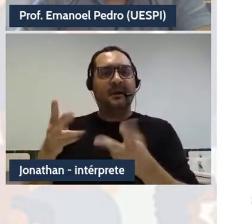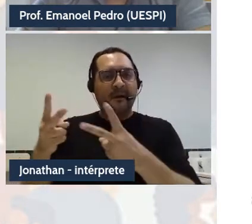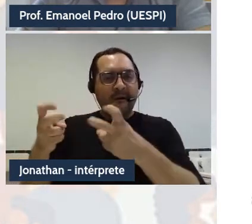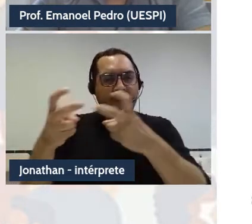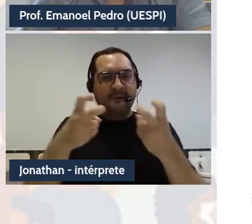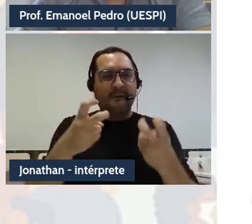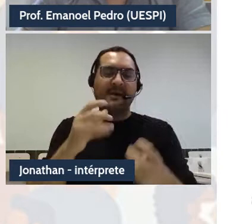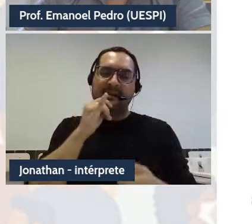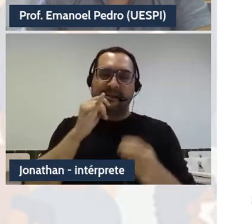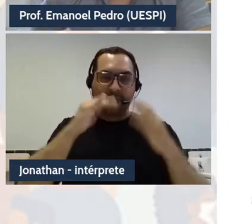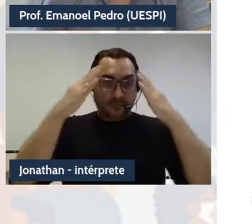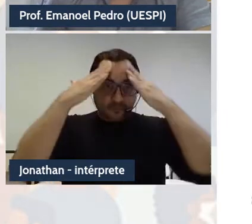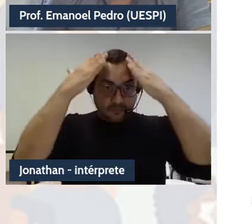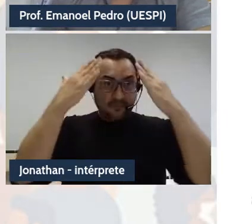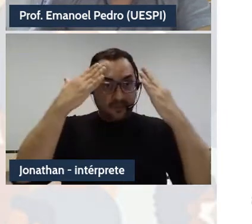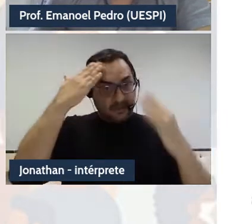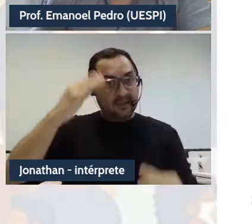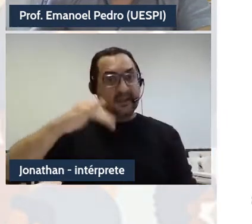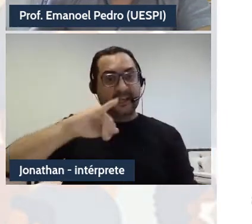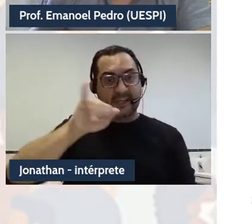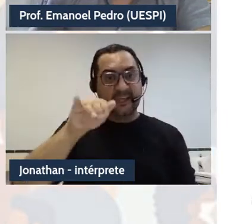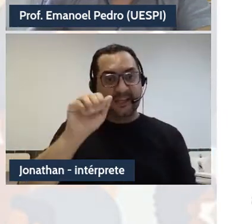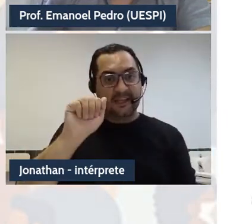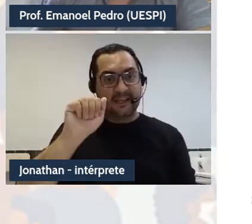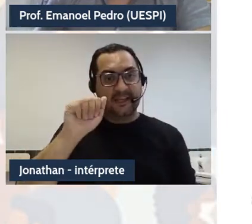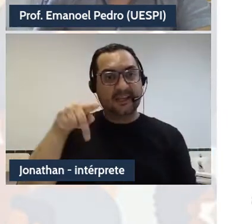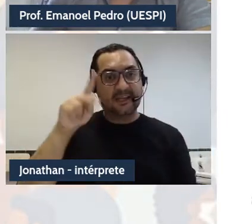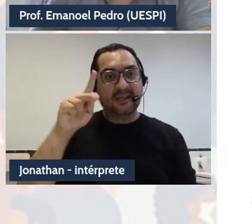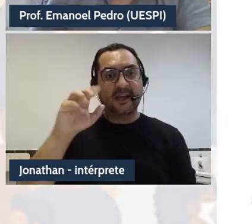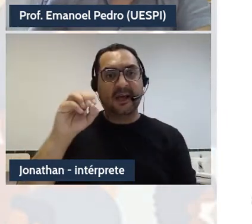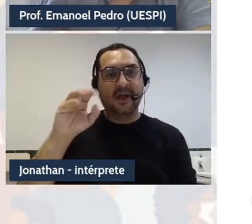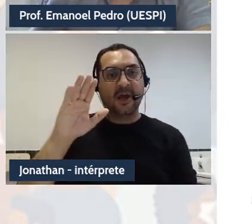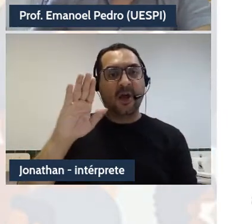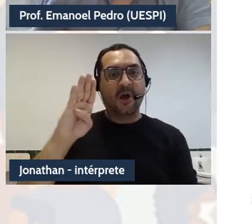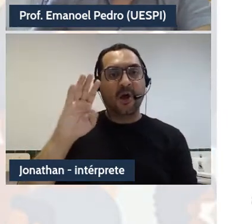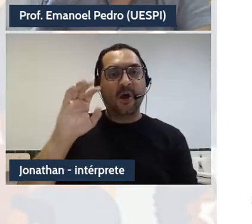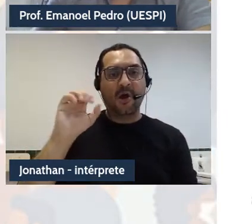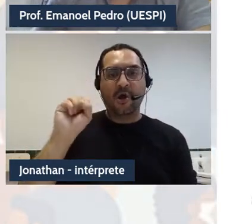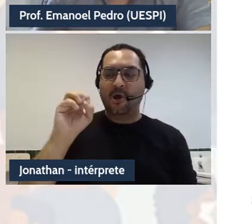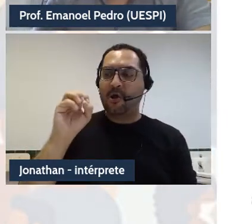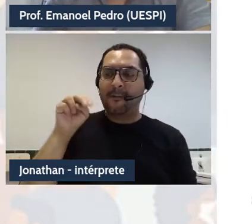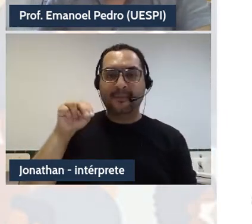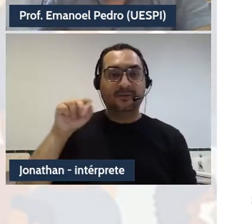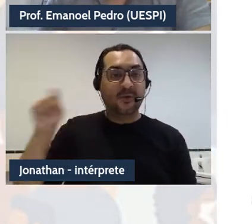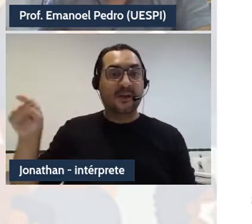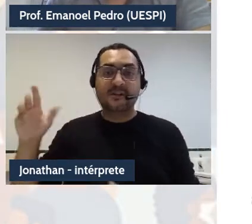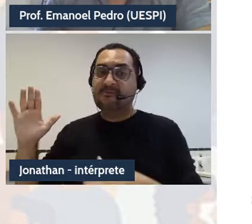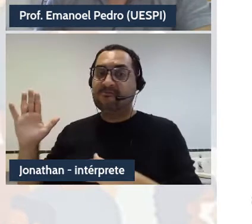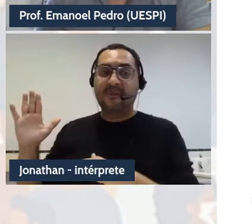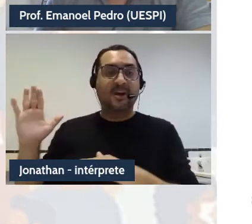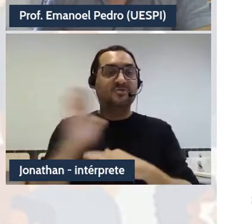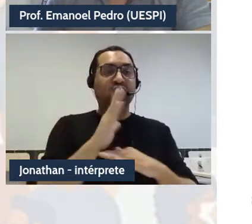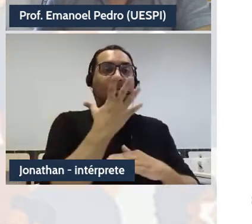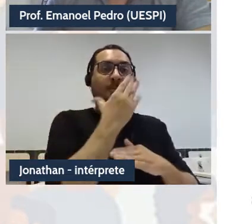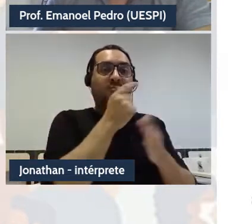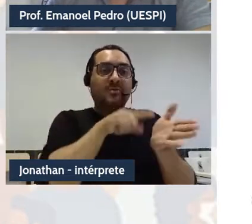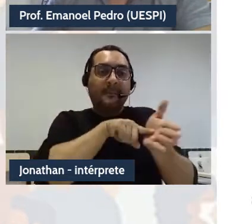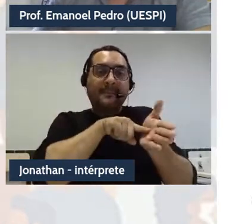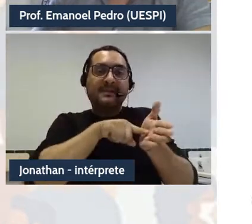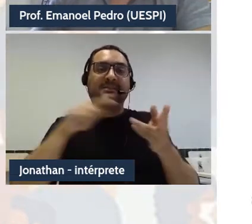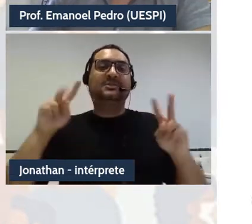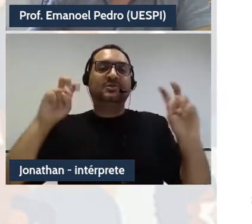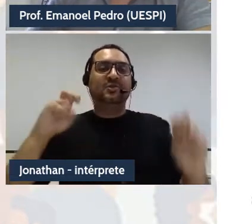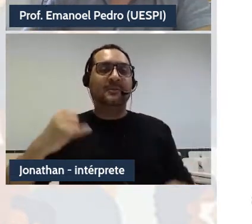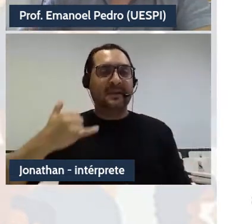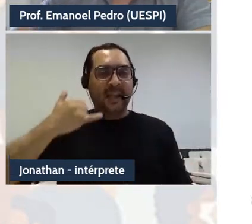Jacobson, por exemplo, foi peça fundamental para o desenvolvimento de algumas pesquisas relacionadas à telefonia